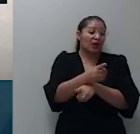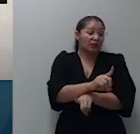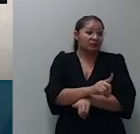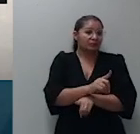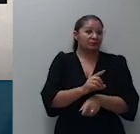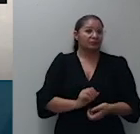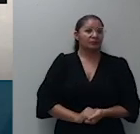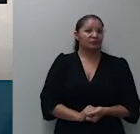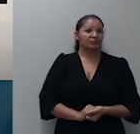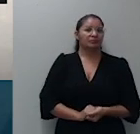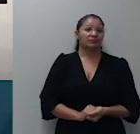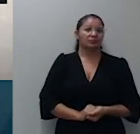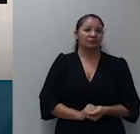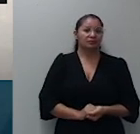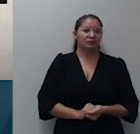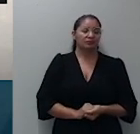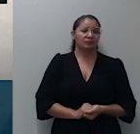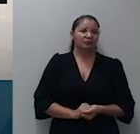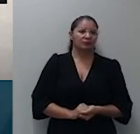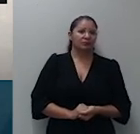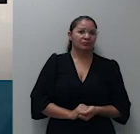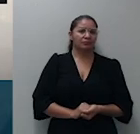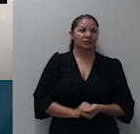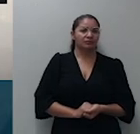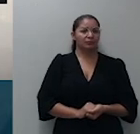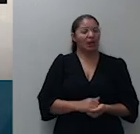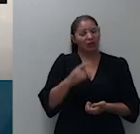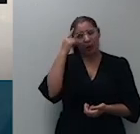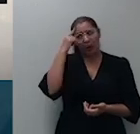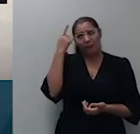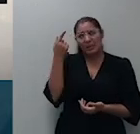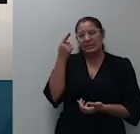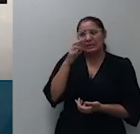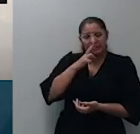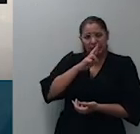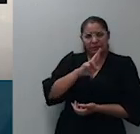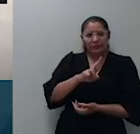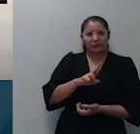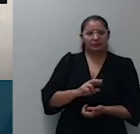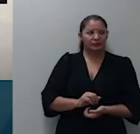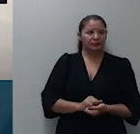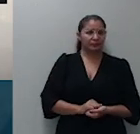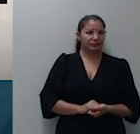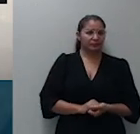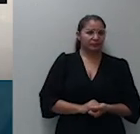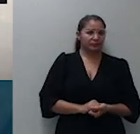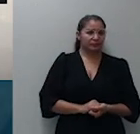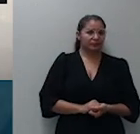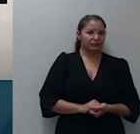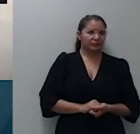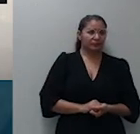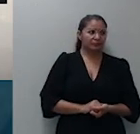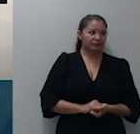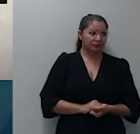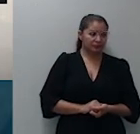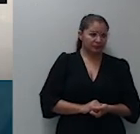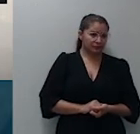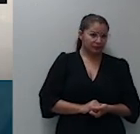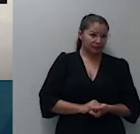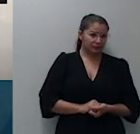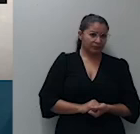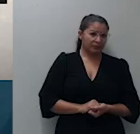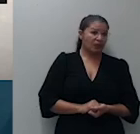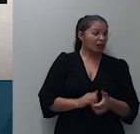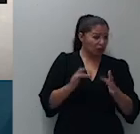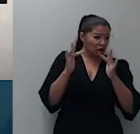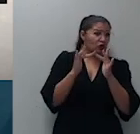a pensar nessa alternativa bem ministro Buzzi está de acordo de acordo